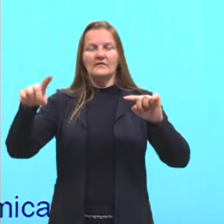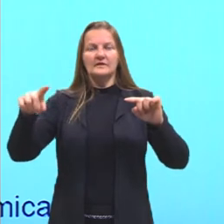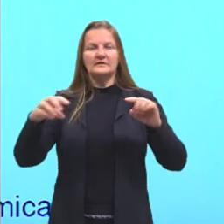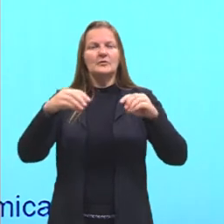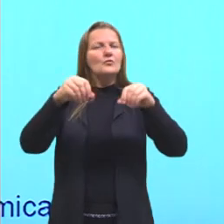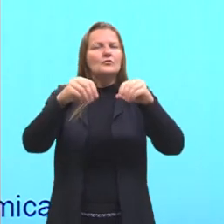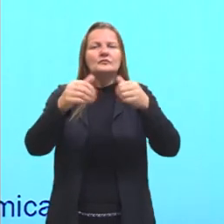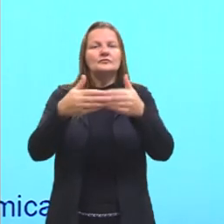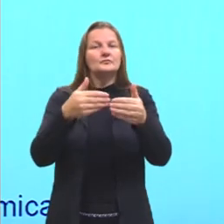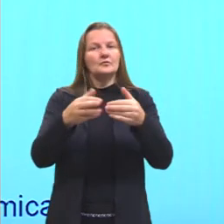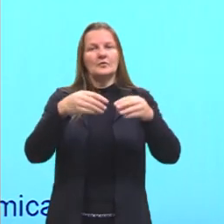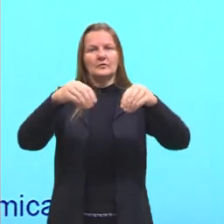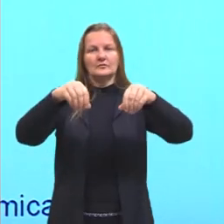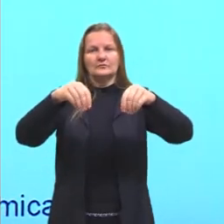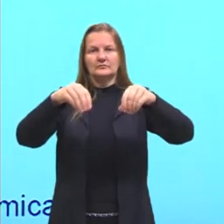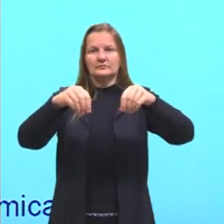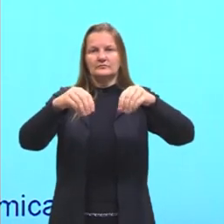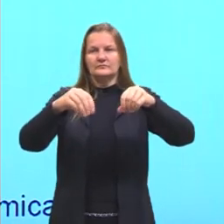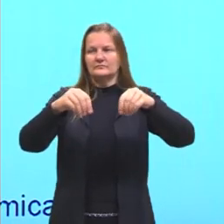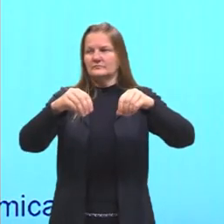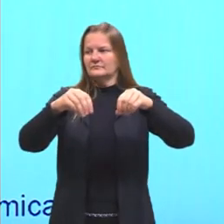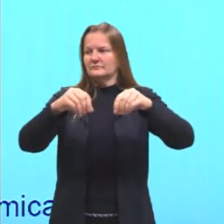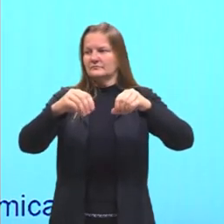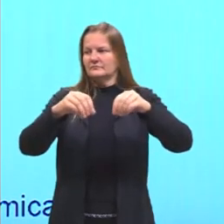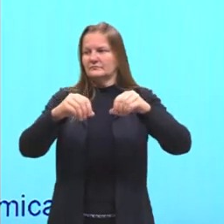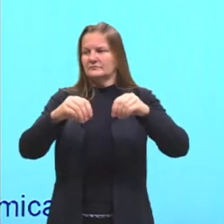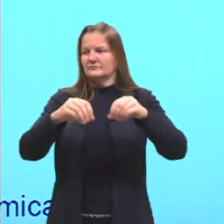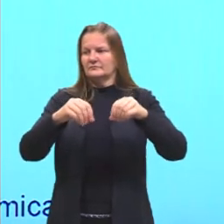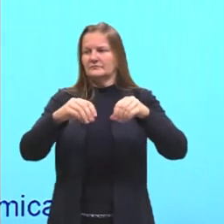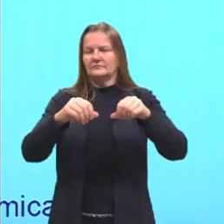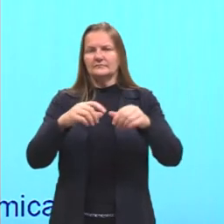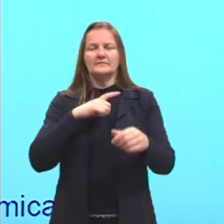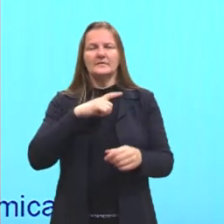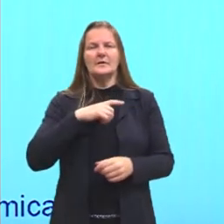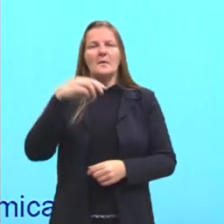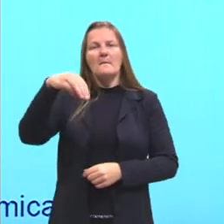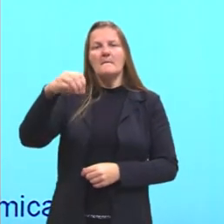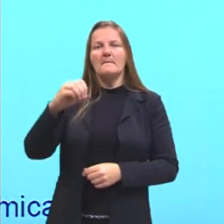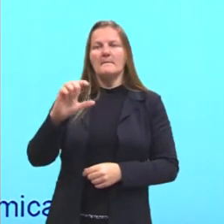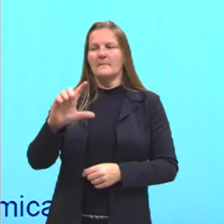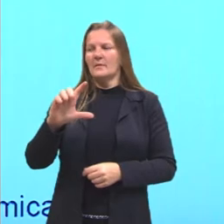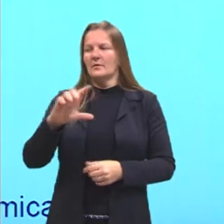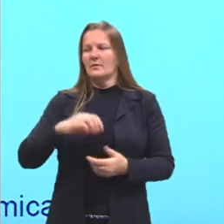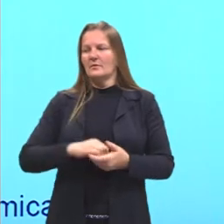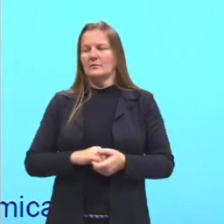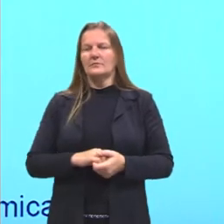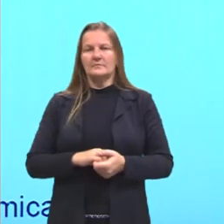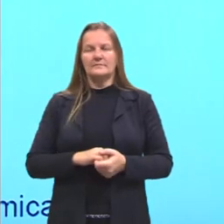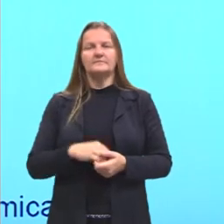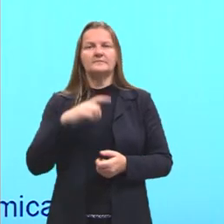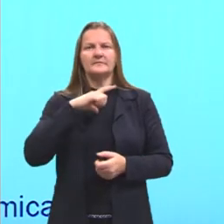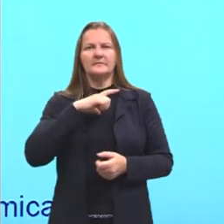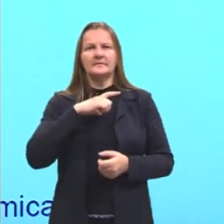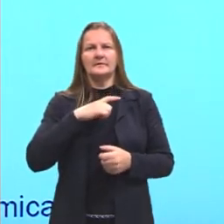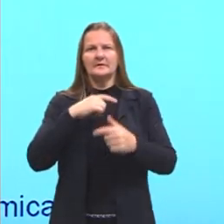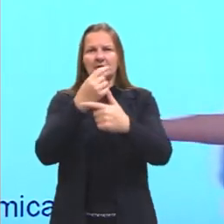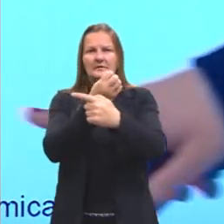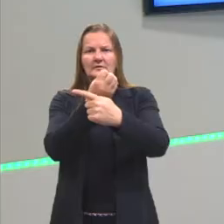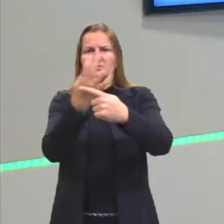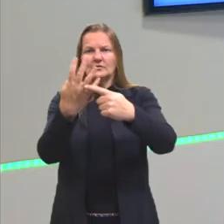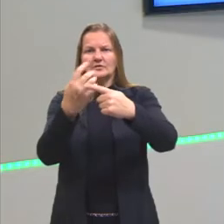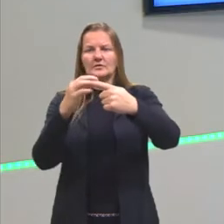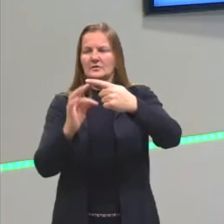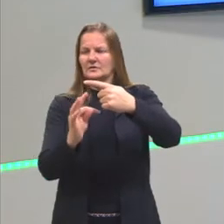substância, e aí eu posso estar falando em número de mols, em gramas, dividida pelo intervalo de